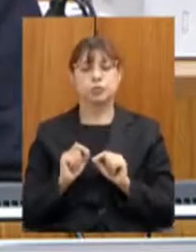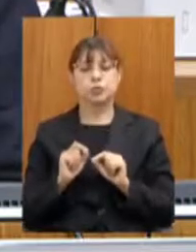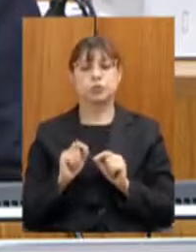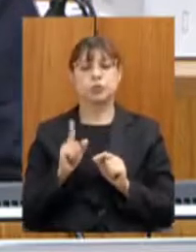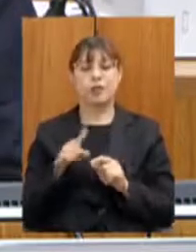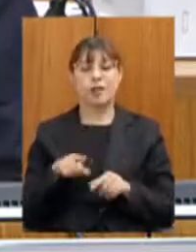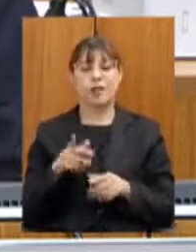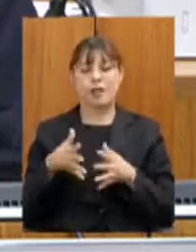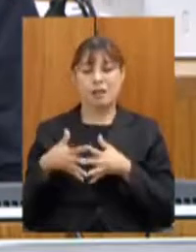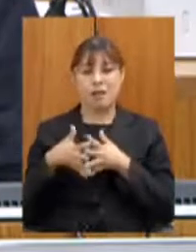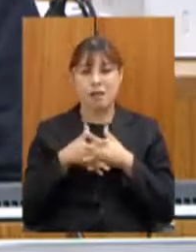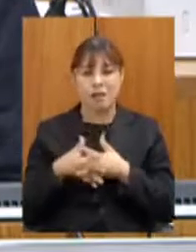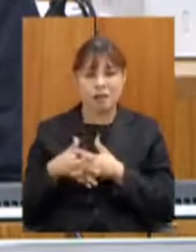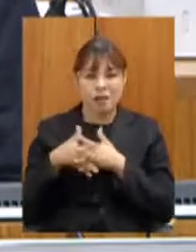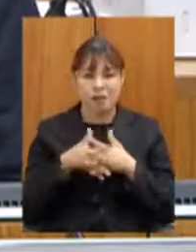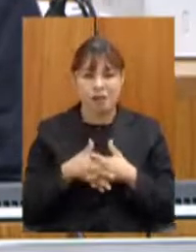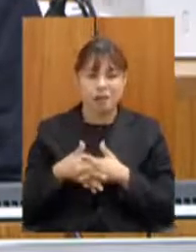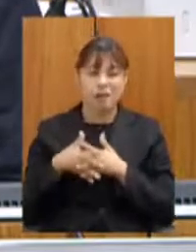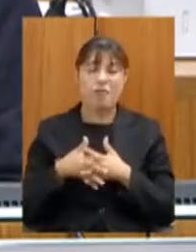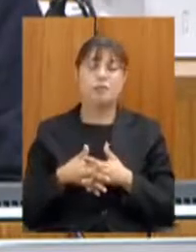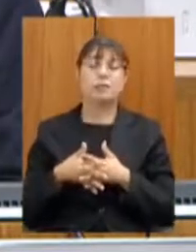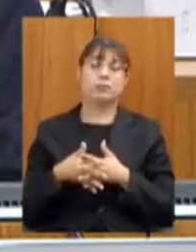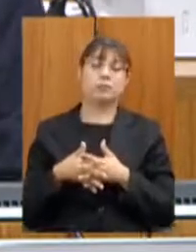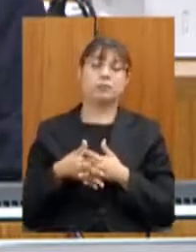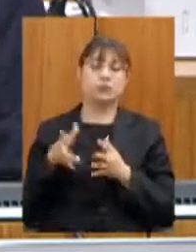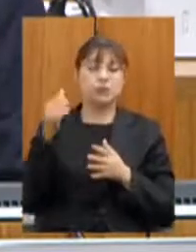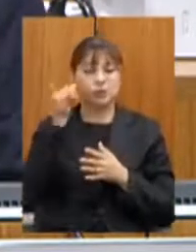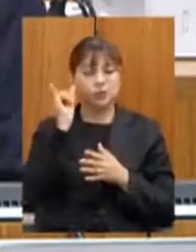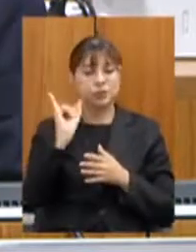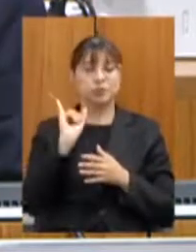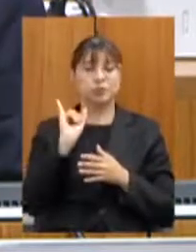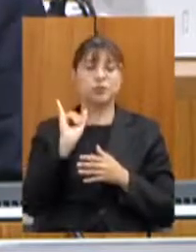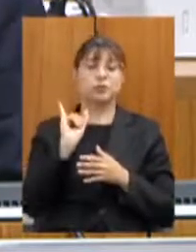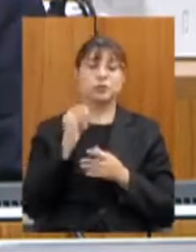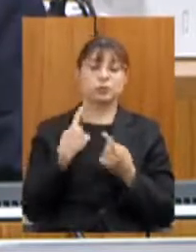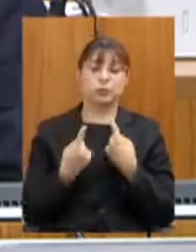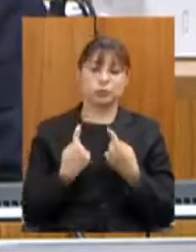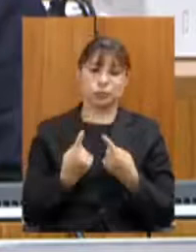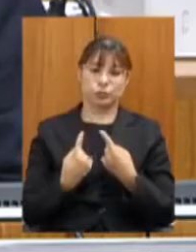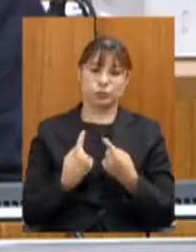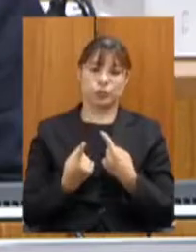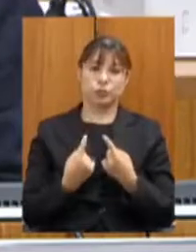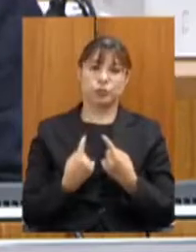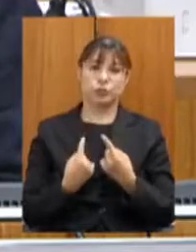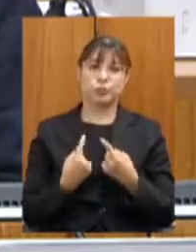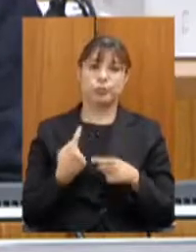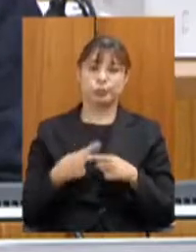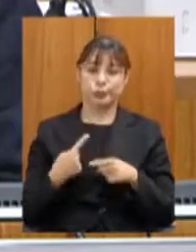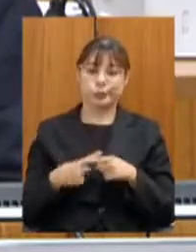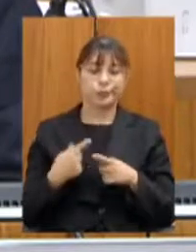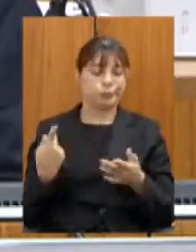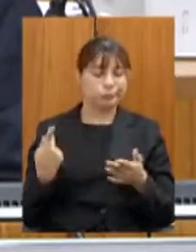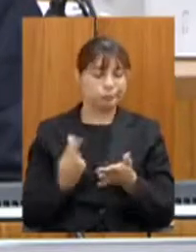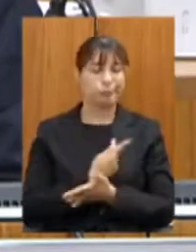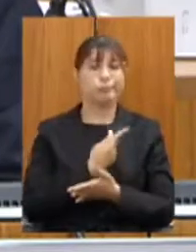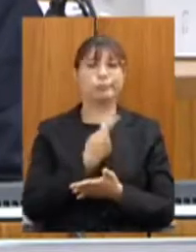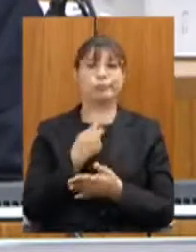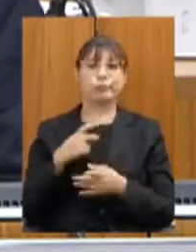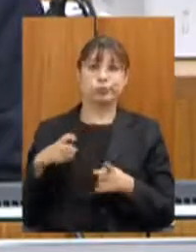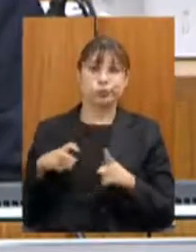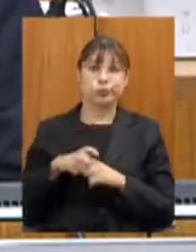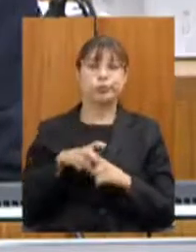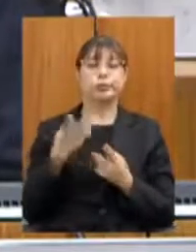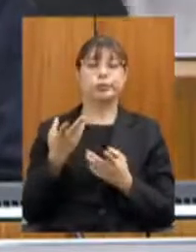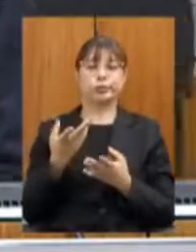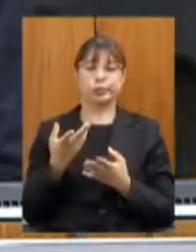caminhões, carretas que passam pelo anel viário de Belo Horizonte, cujas fatalidades são muito